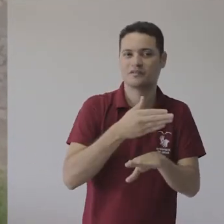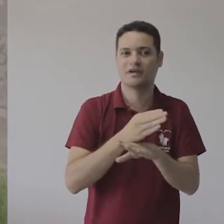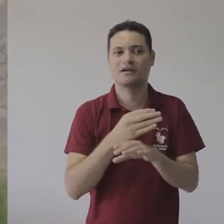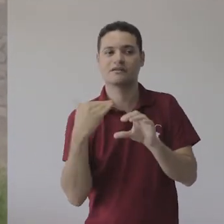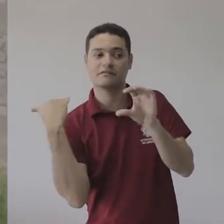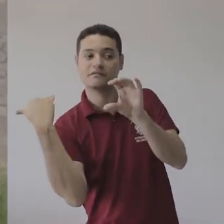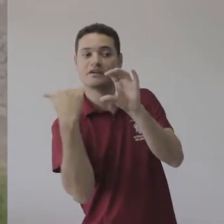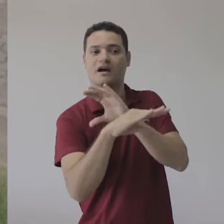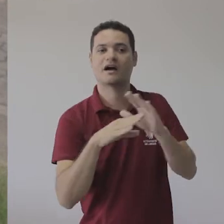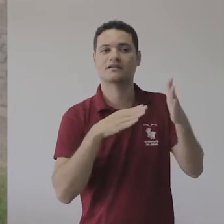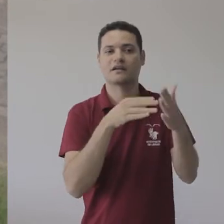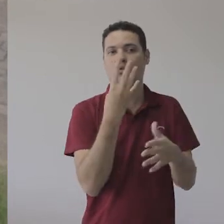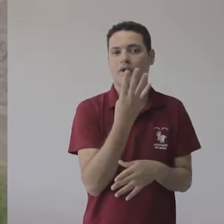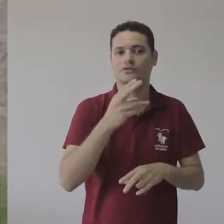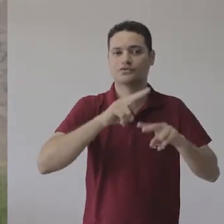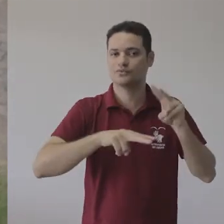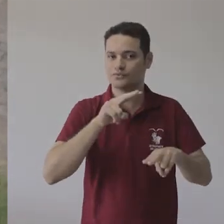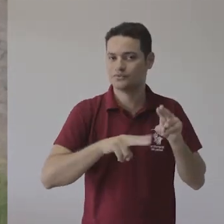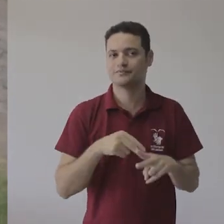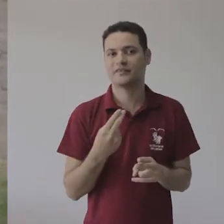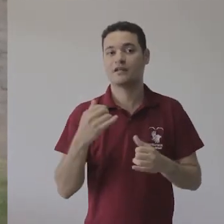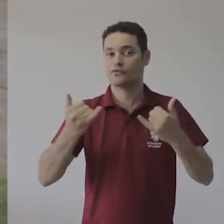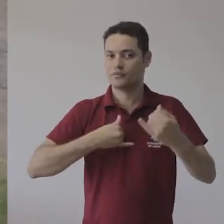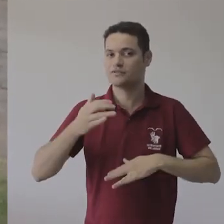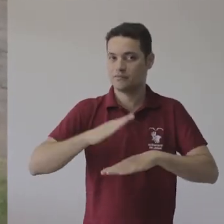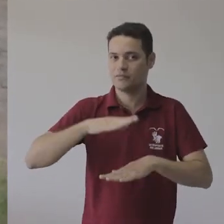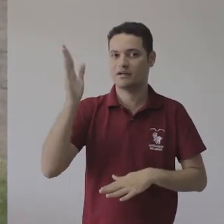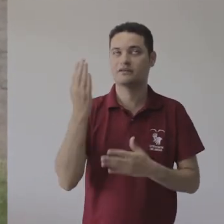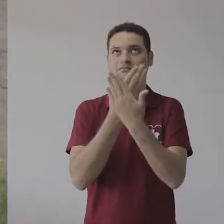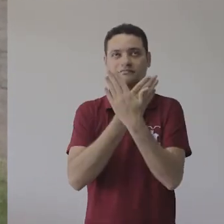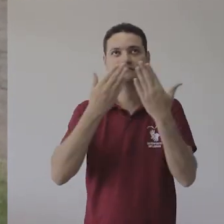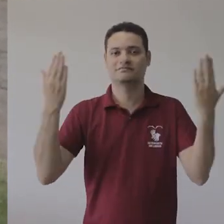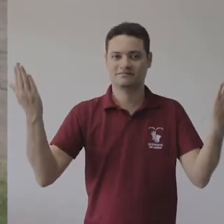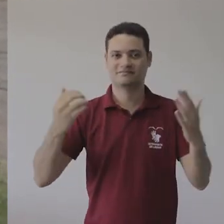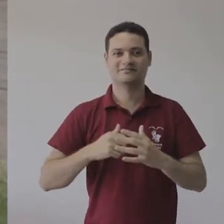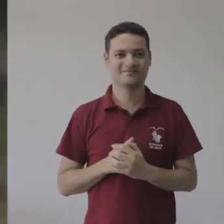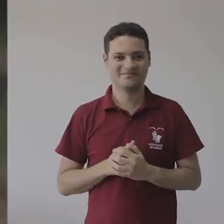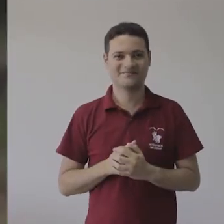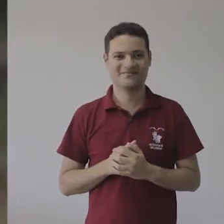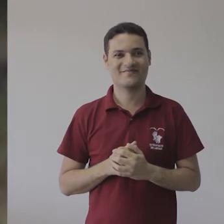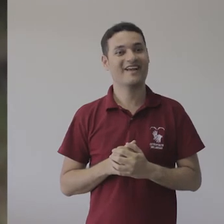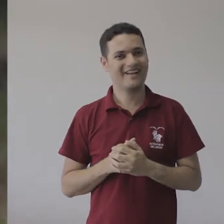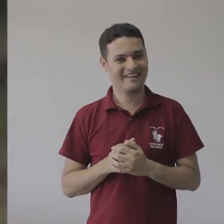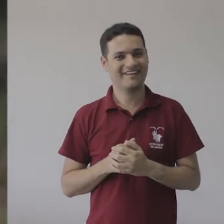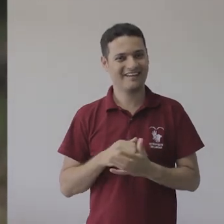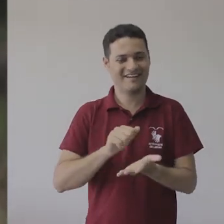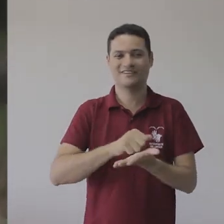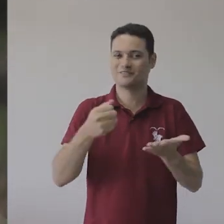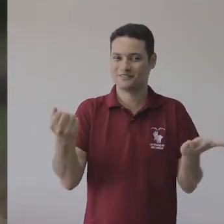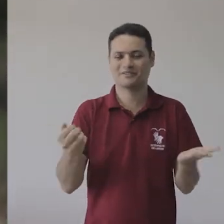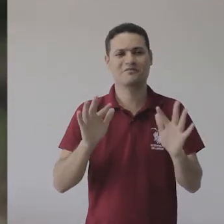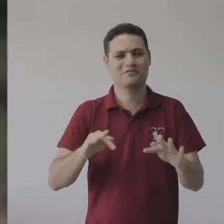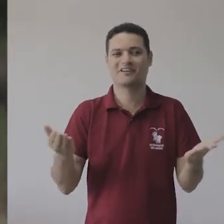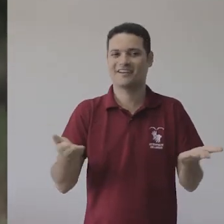até o dia 4 de junho. Mais informações no site fiocruz.br barra videossaúde. E é isso, pessoal. A agenda